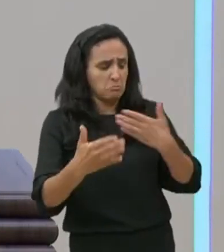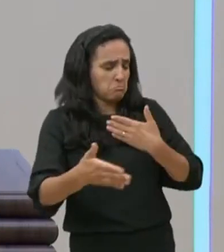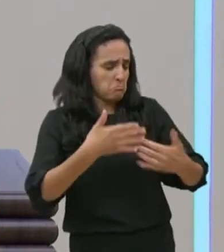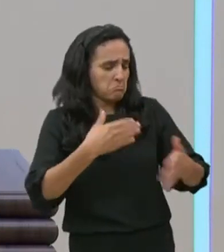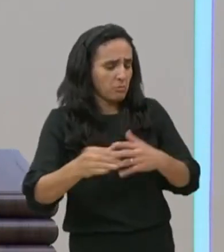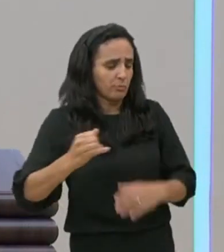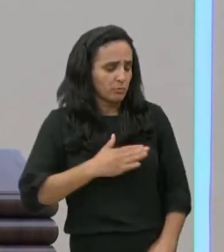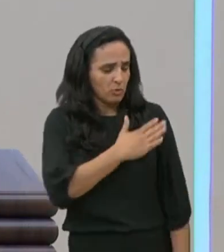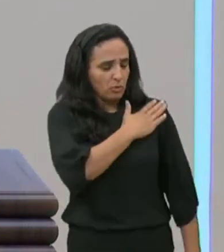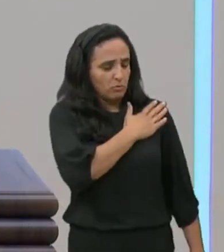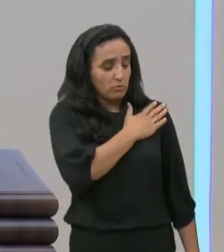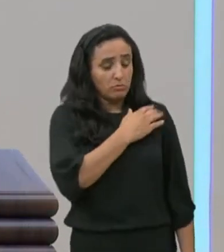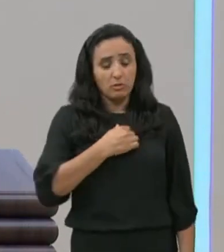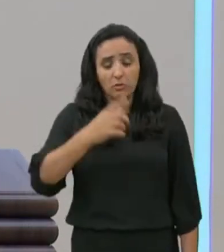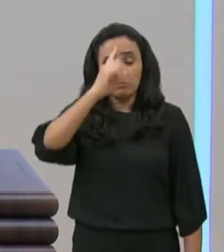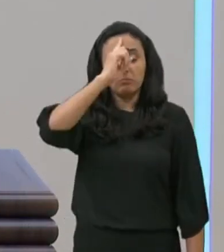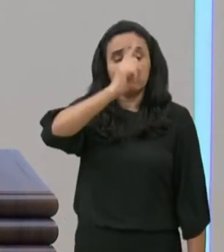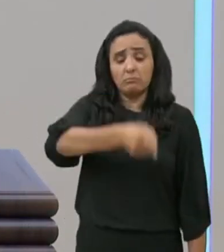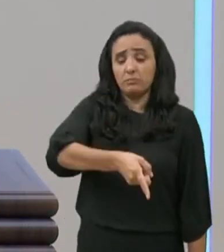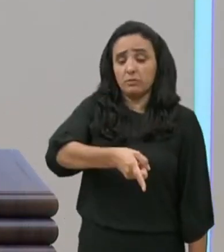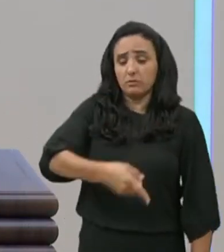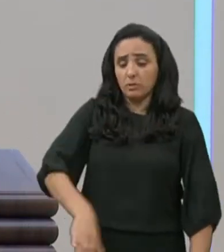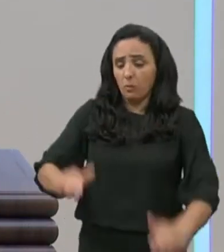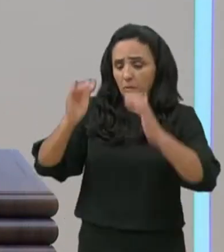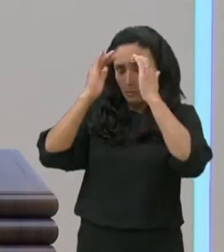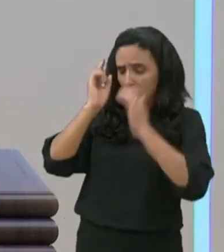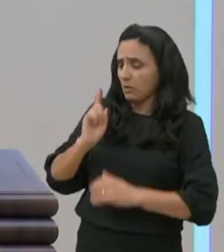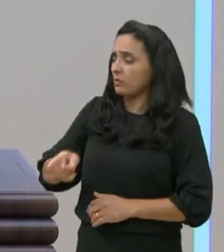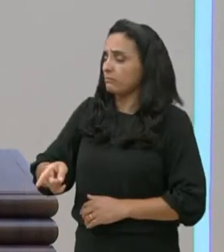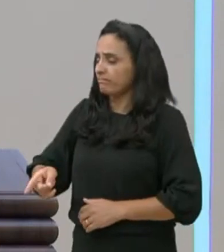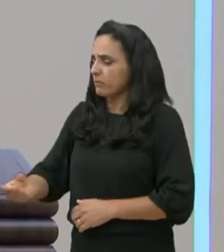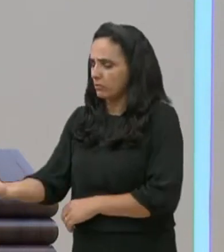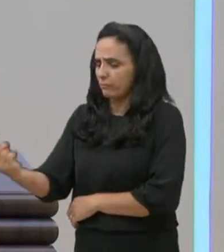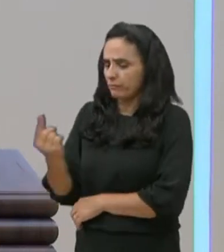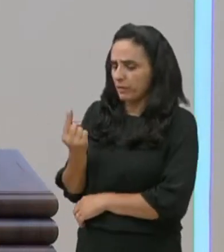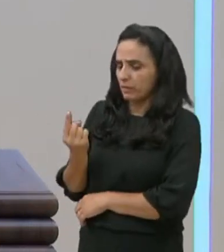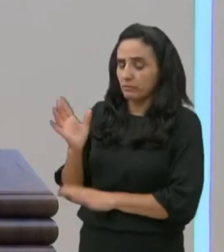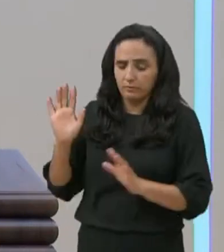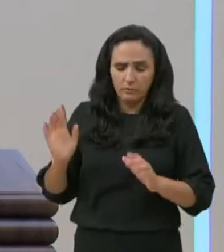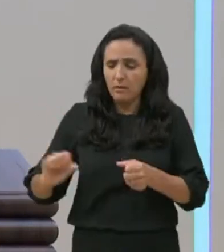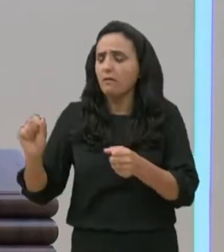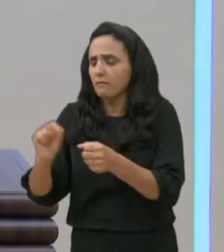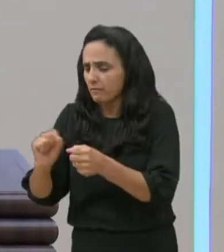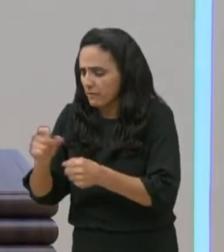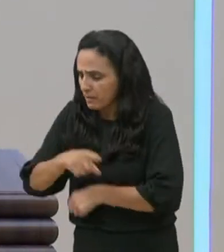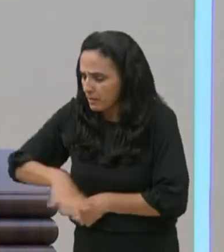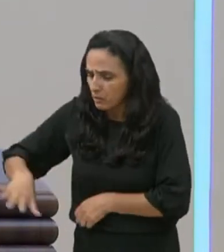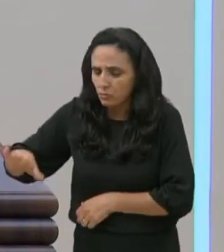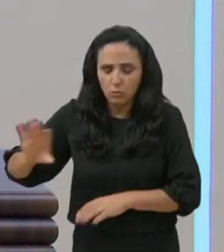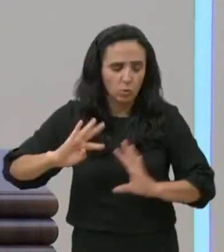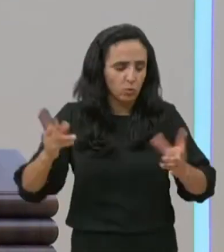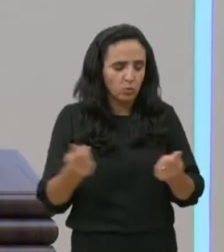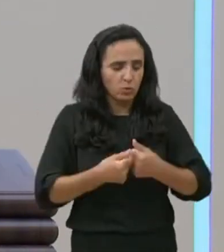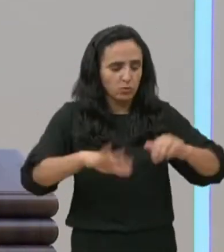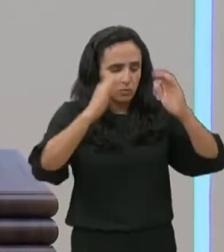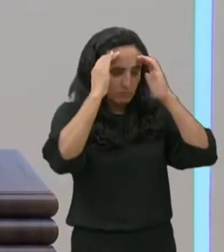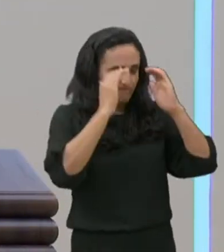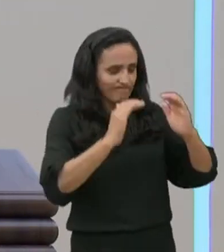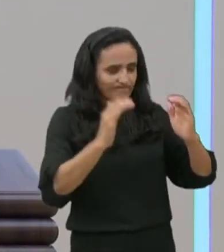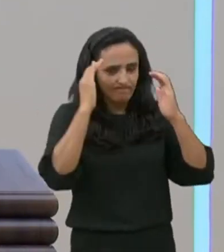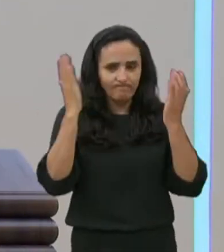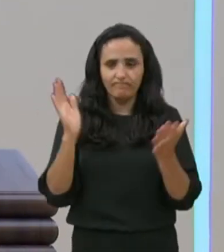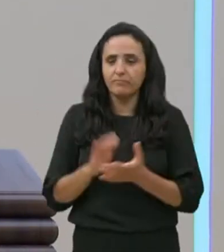eu digo, a este vai, ele vai, a outro vem, ele vem, faz isto, e meu criado faz, mas,